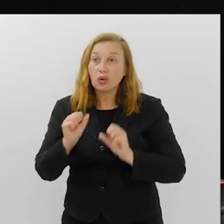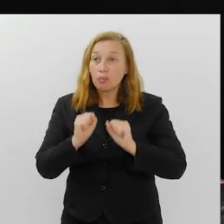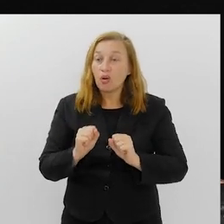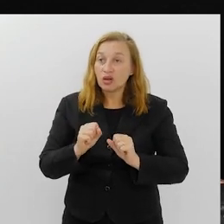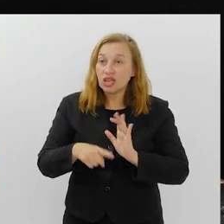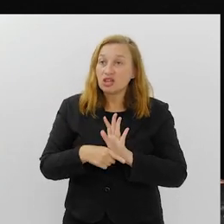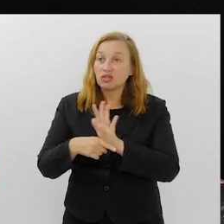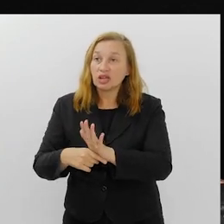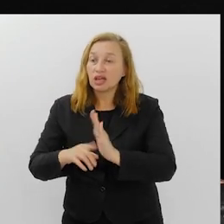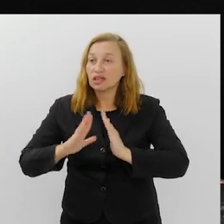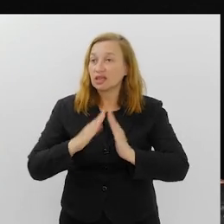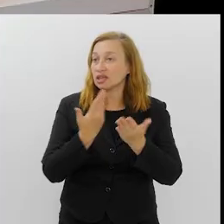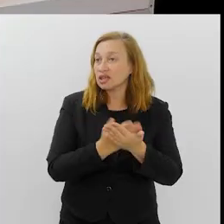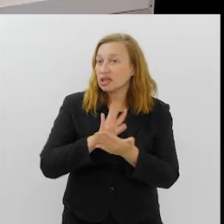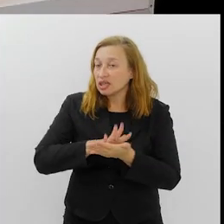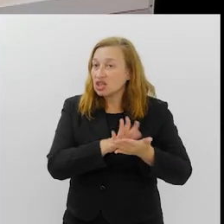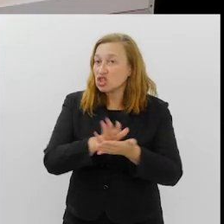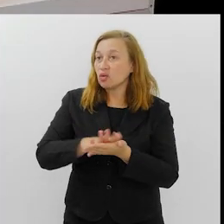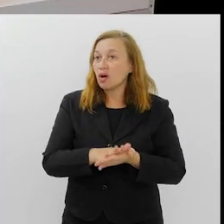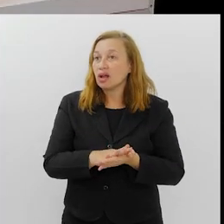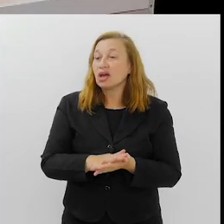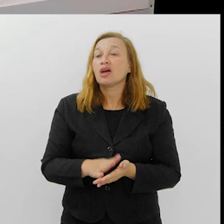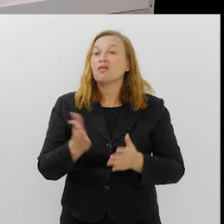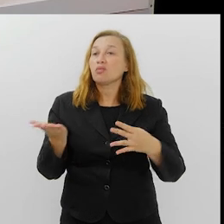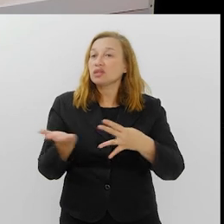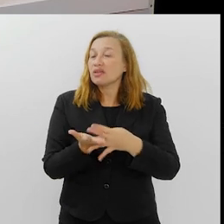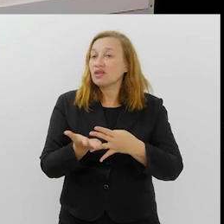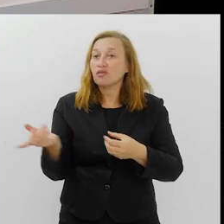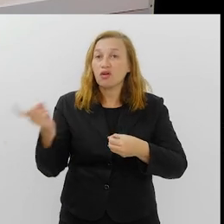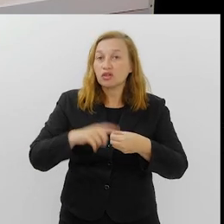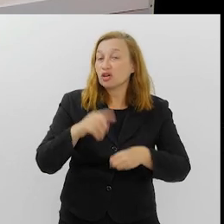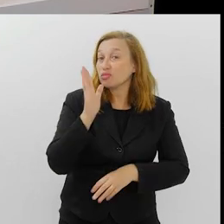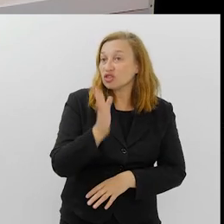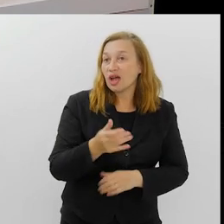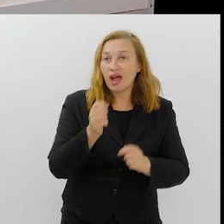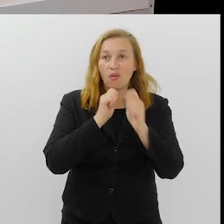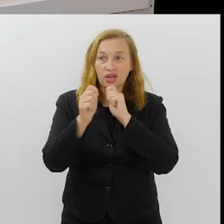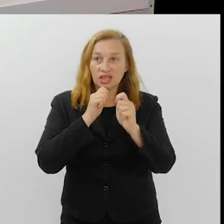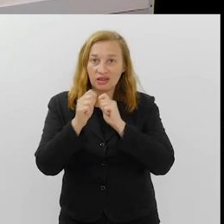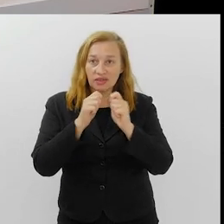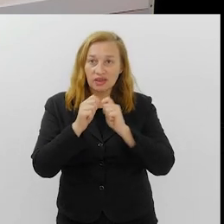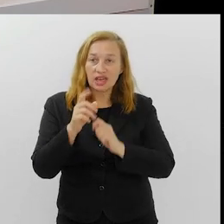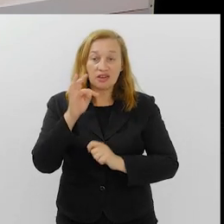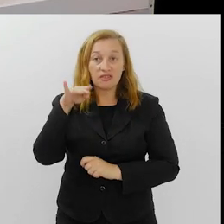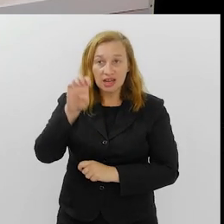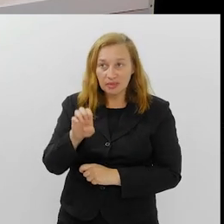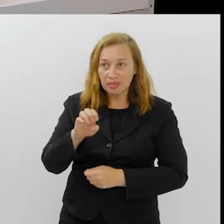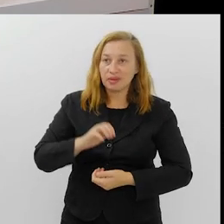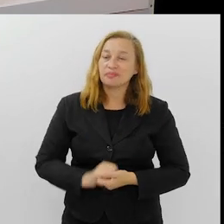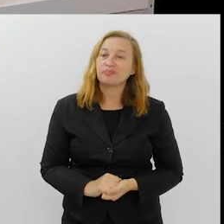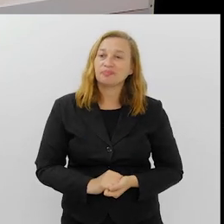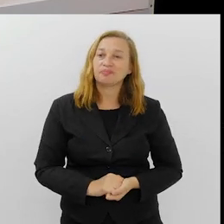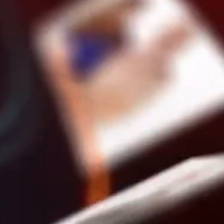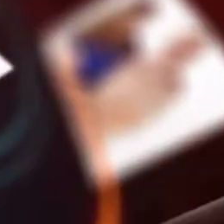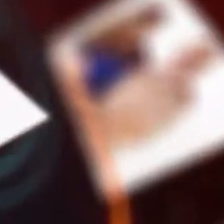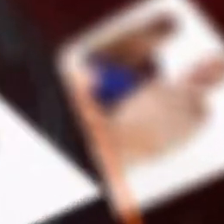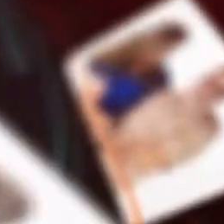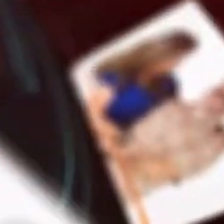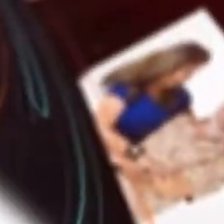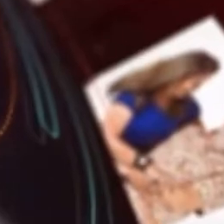interferir na trajetória de uma escola. Vamos fazer um breve intervalo e voltamos já com a entrevista com o Felipe Ferreira.